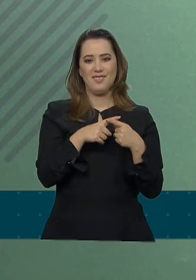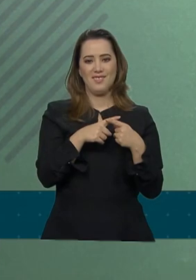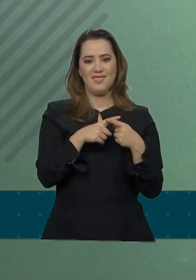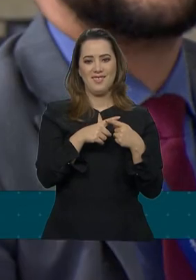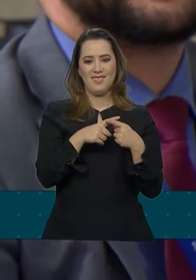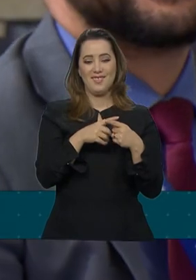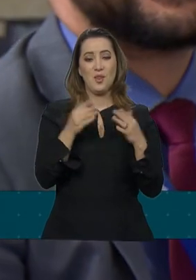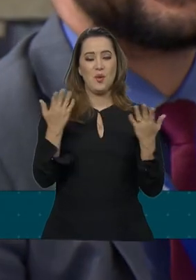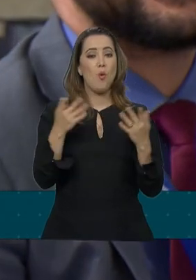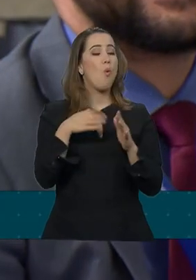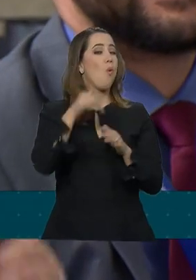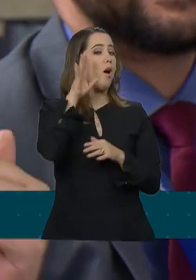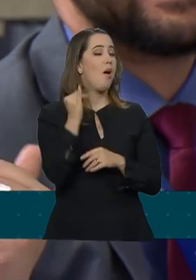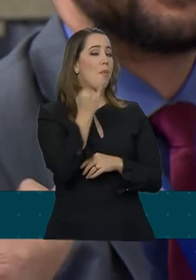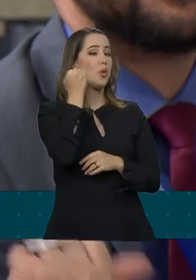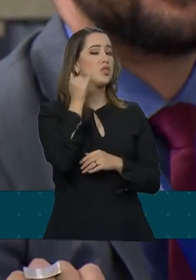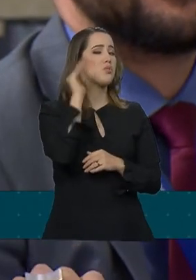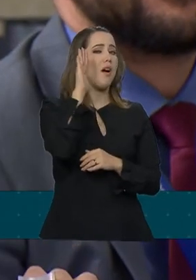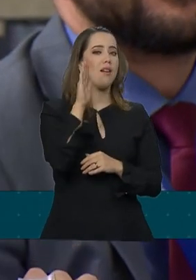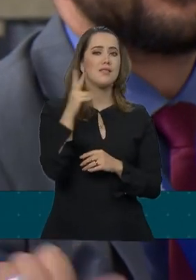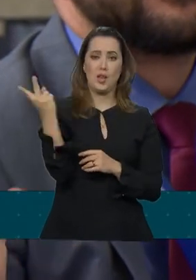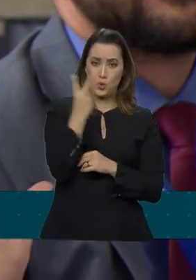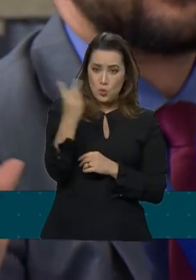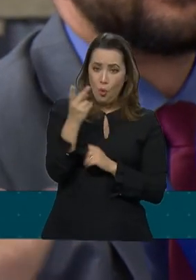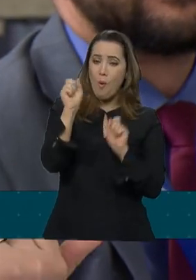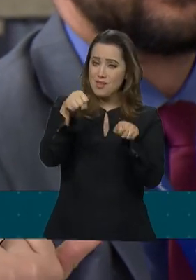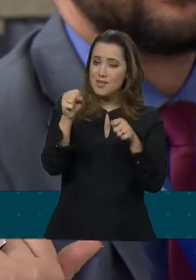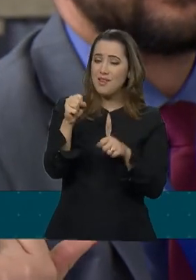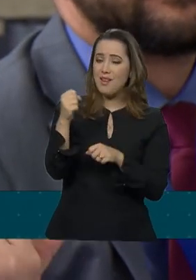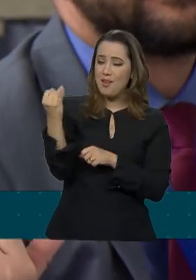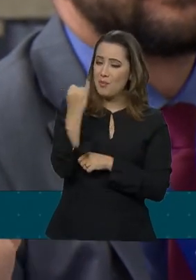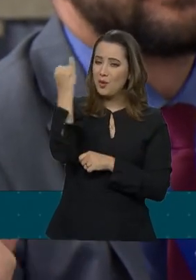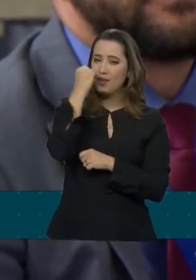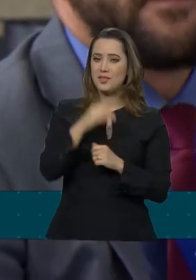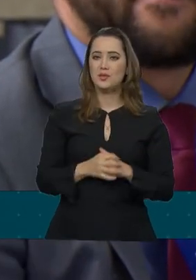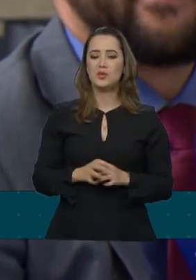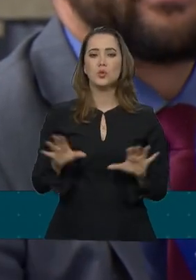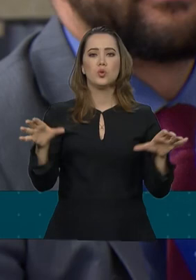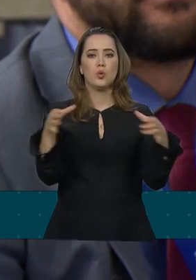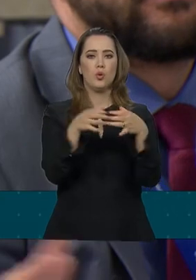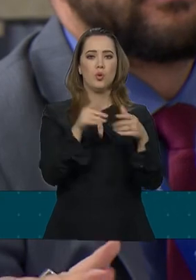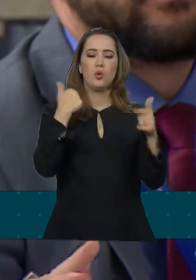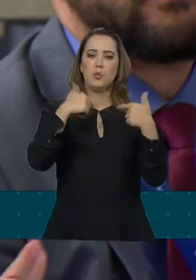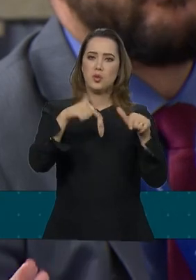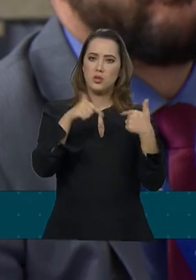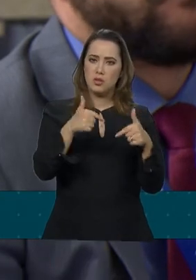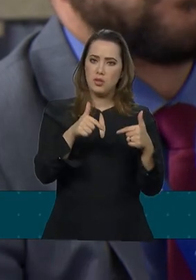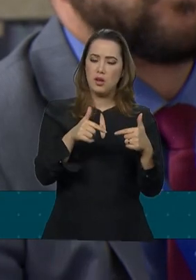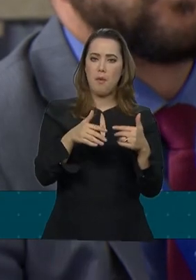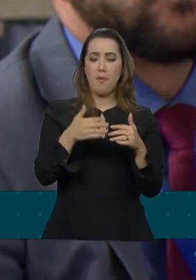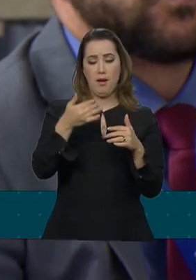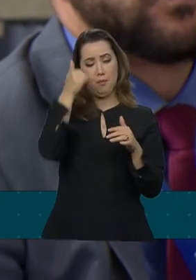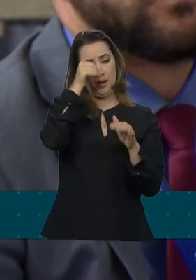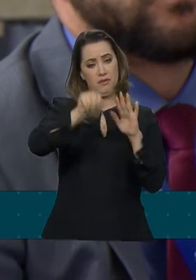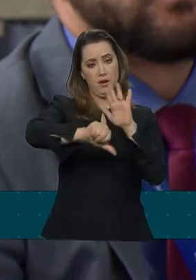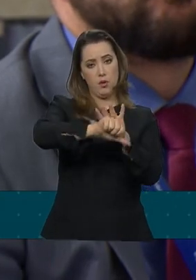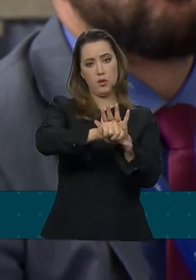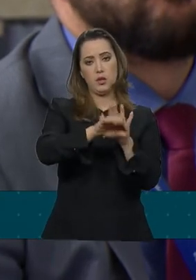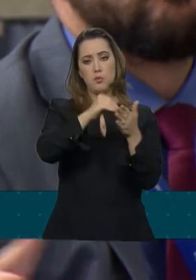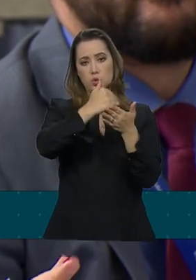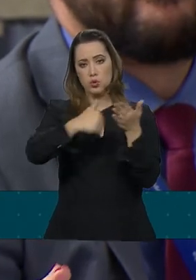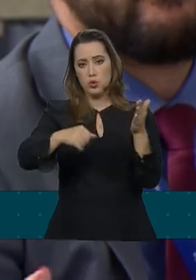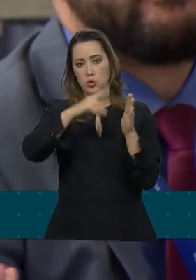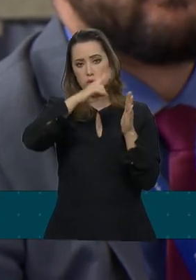superimportantes. O grupo de trabalho do projeto Anticrime tirou do relatório a previsão